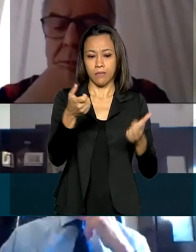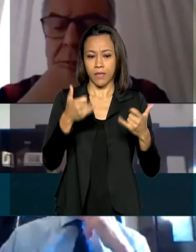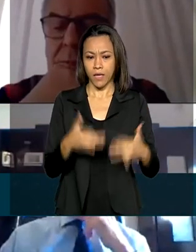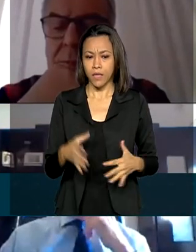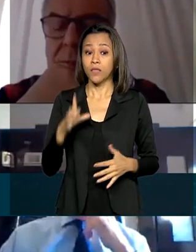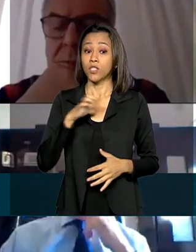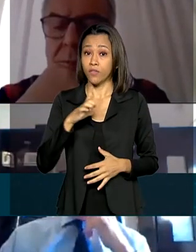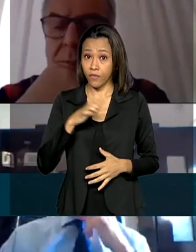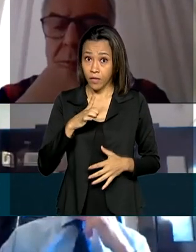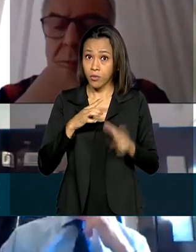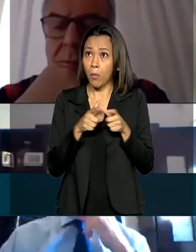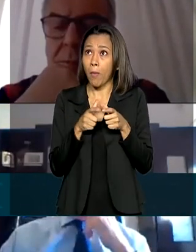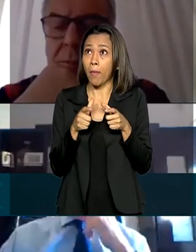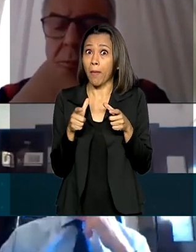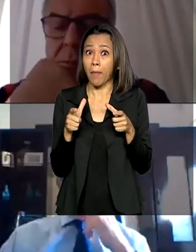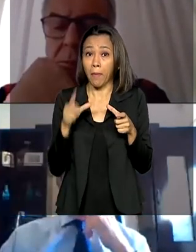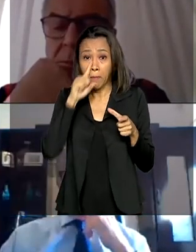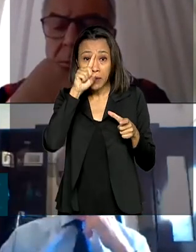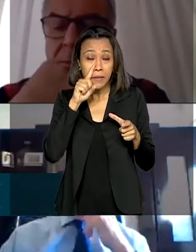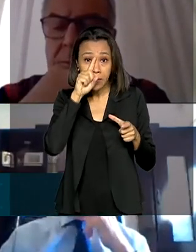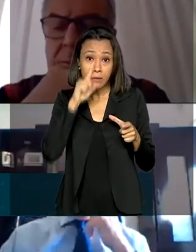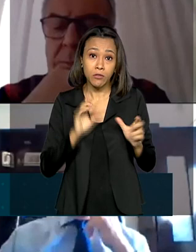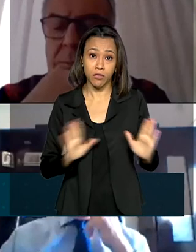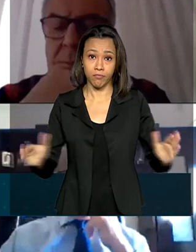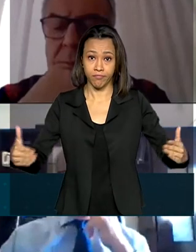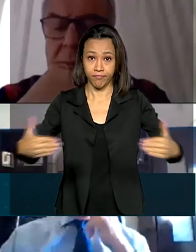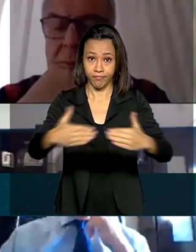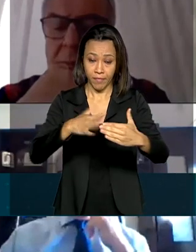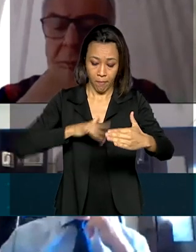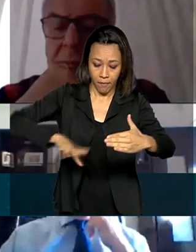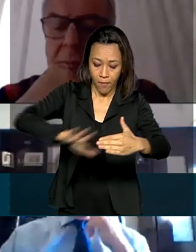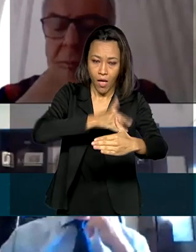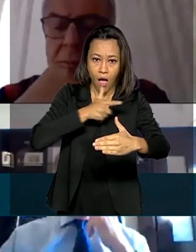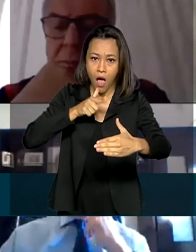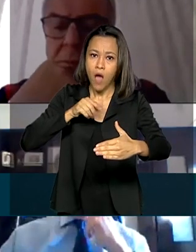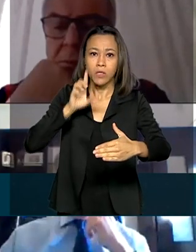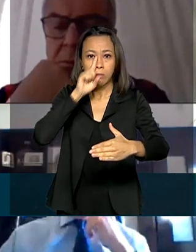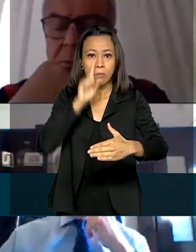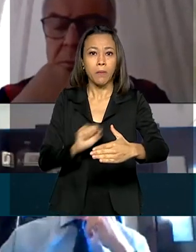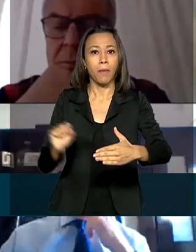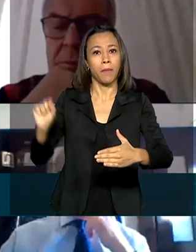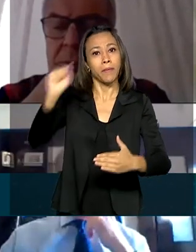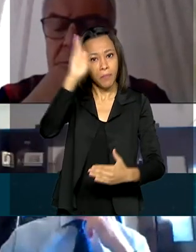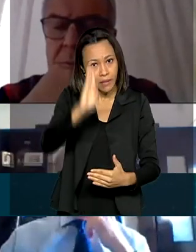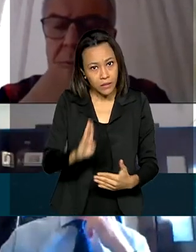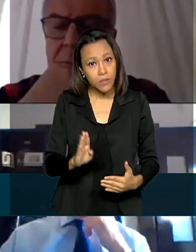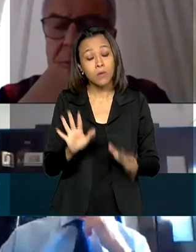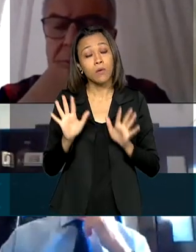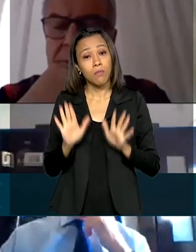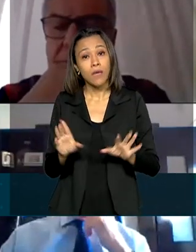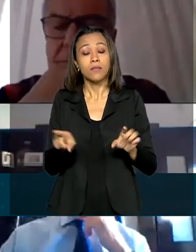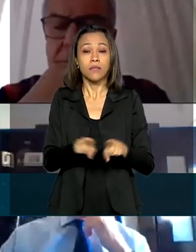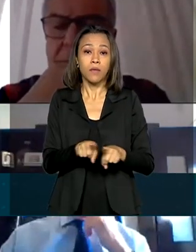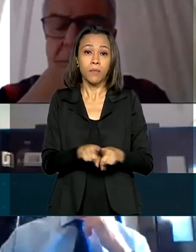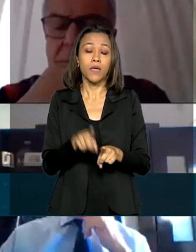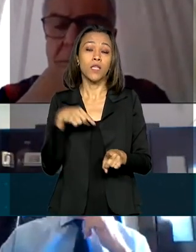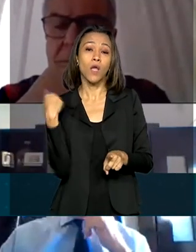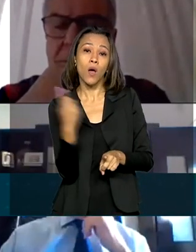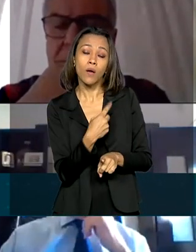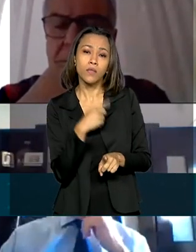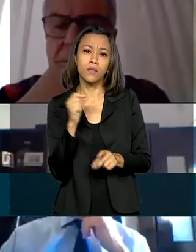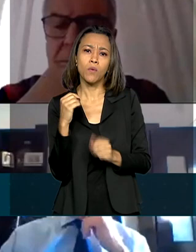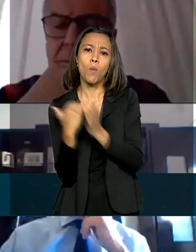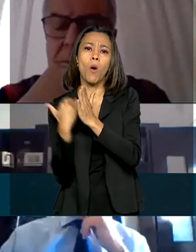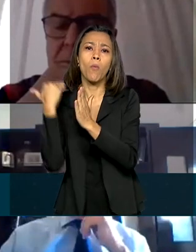das barragens que são críticas no nosso país, mas também podemos identificar, em contrapartida, um aumento